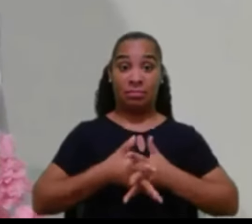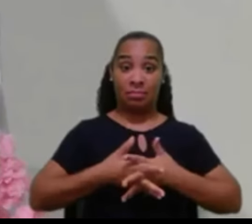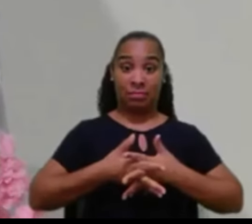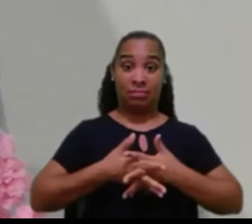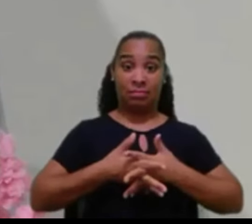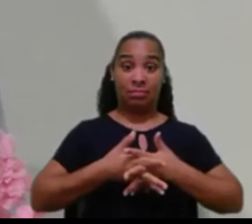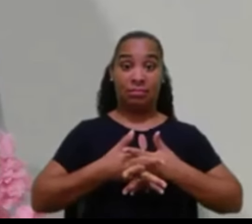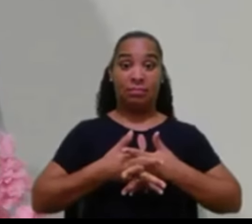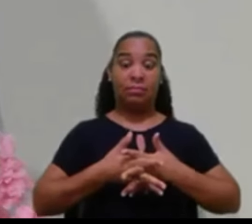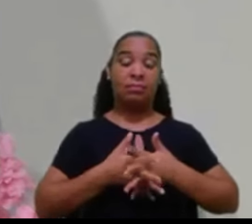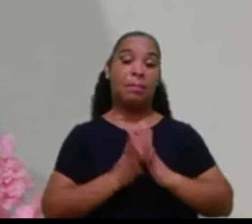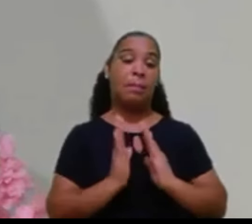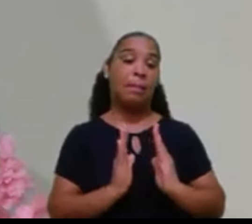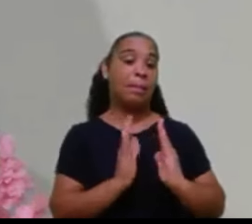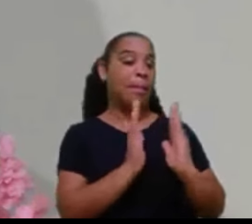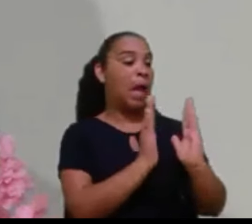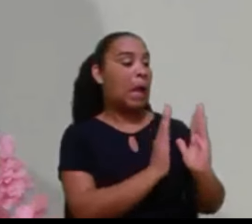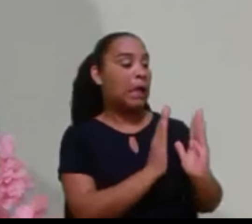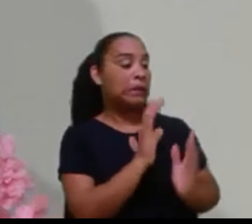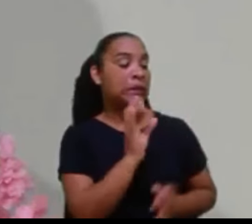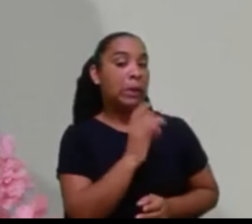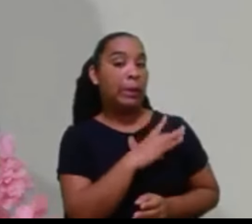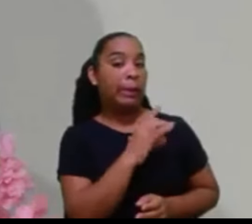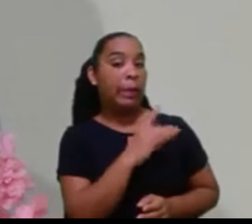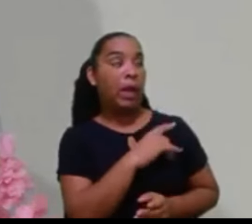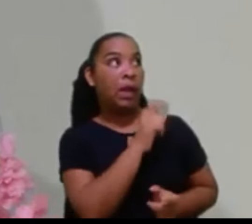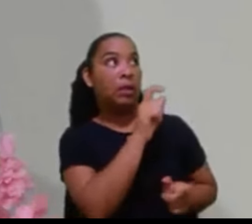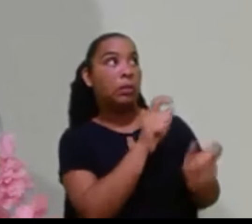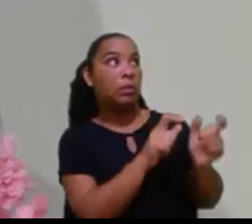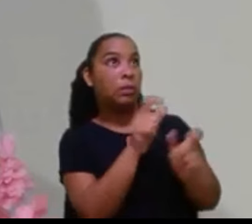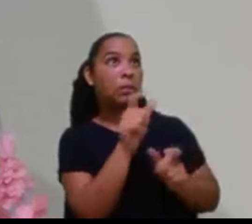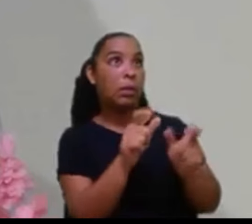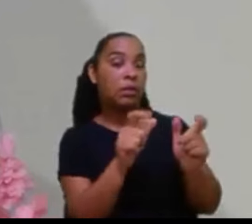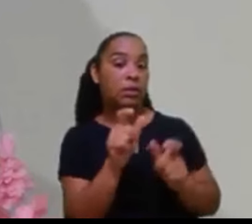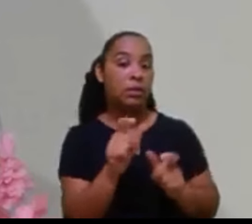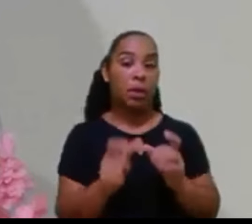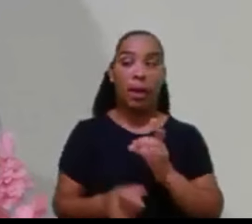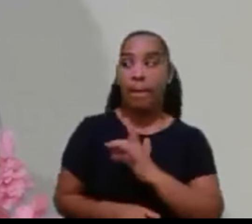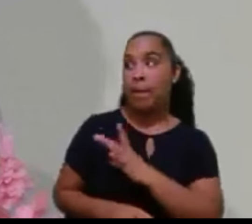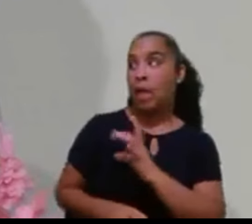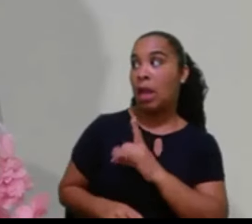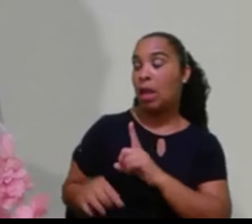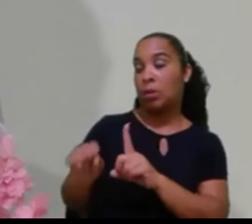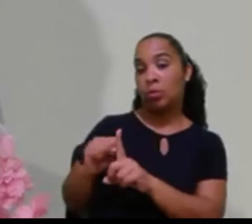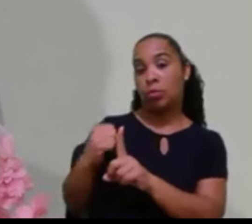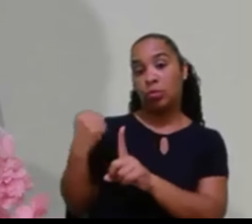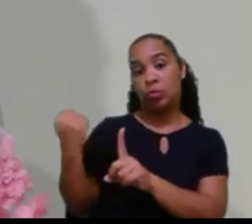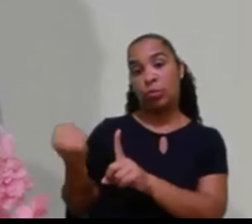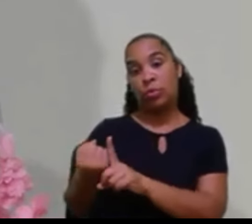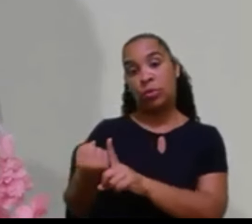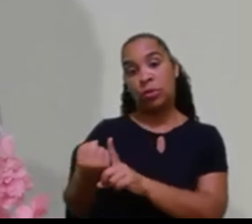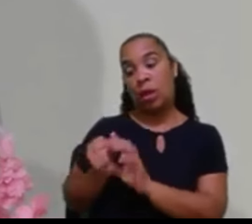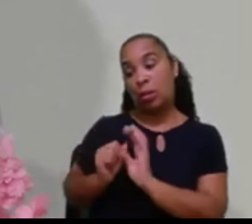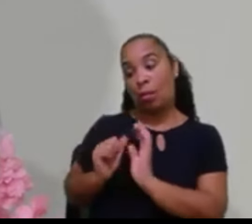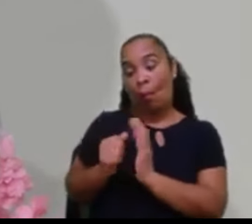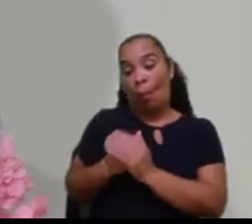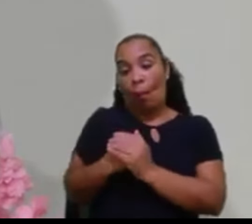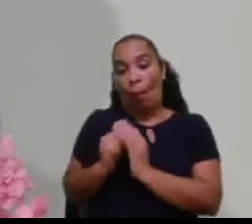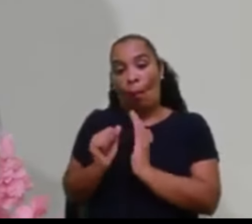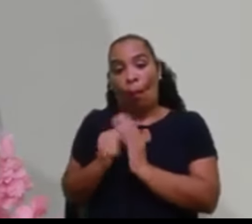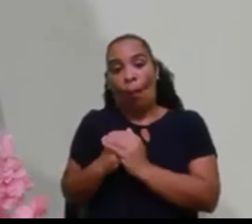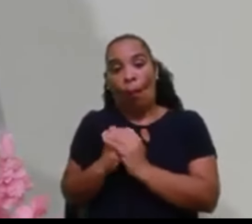o medo de gente, o medo social, se refugia numa